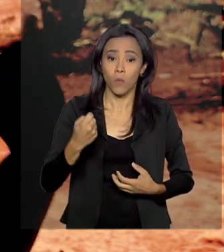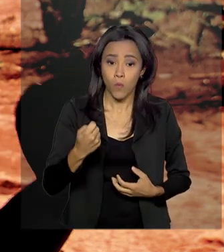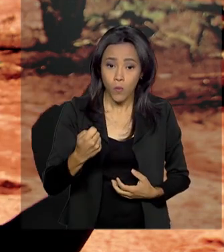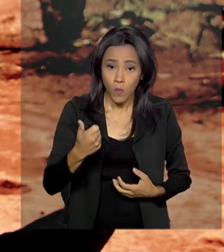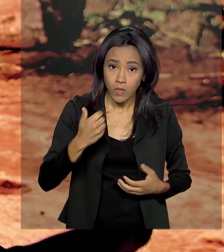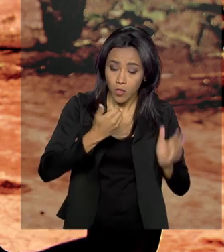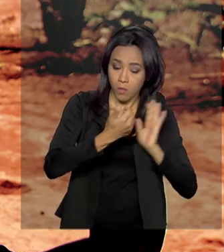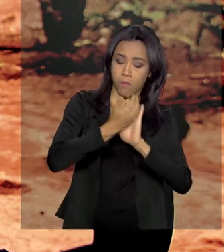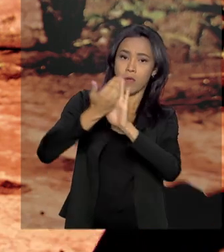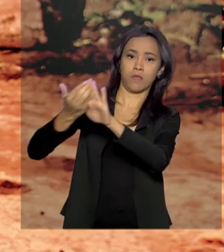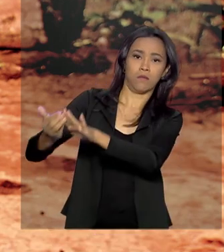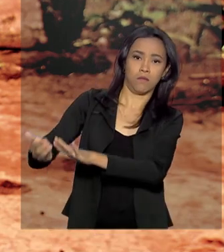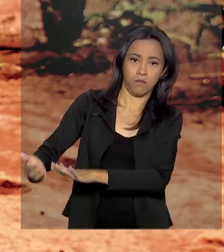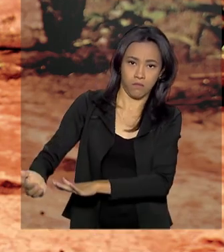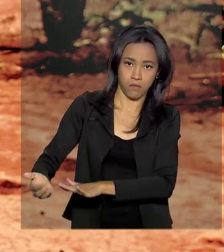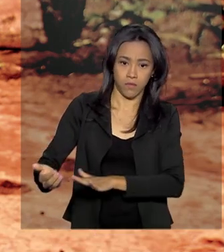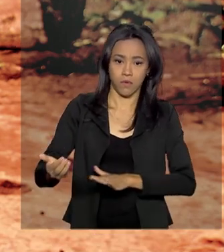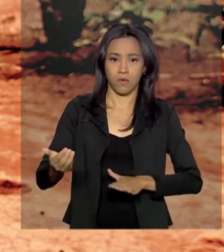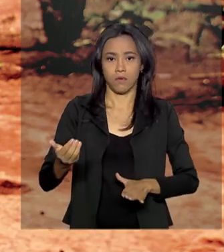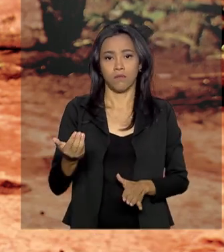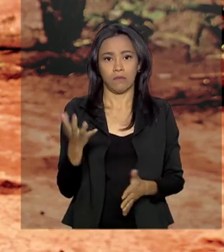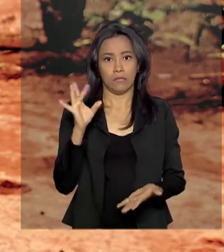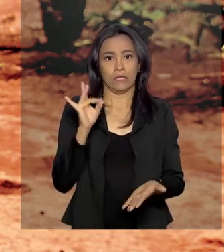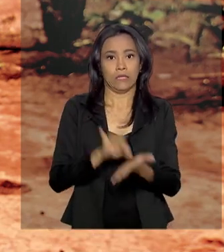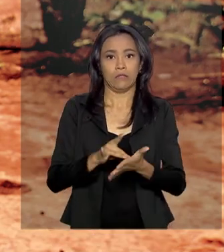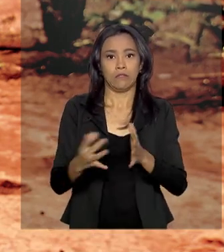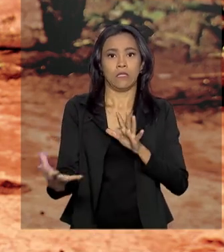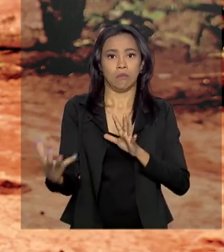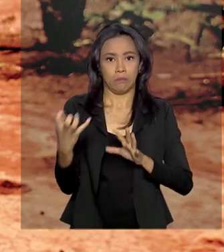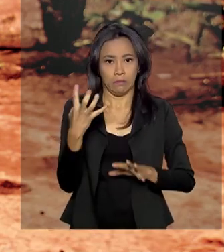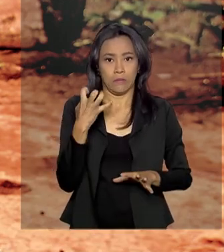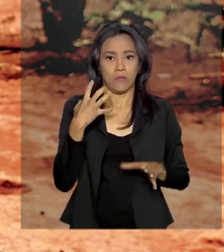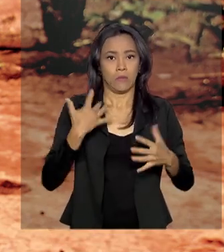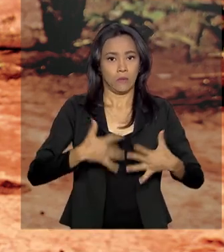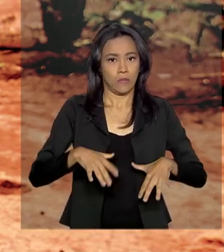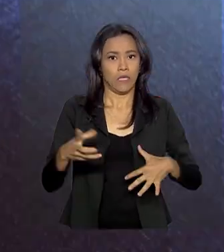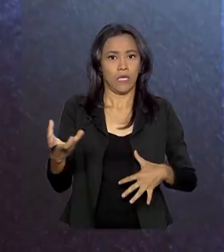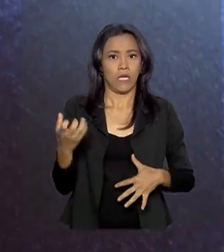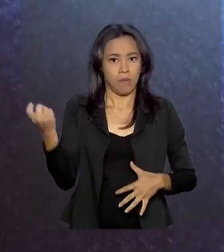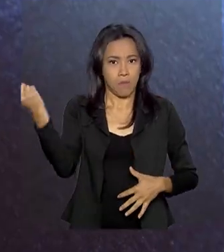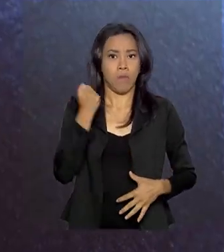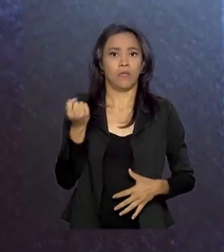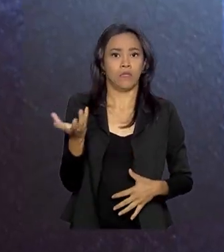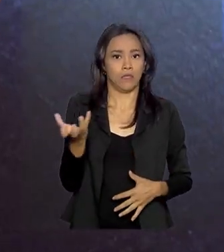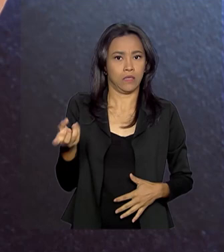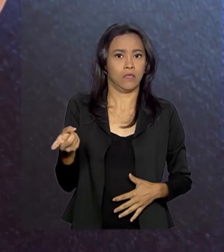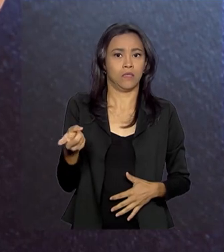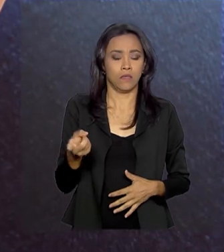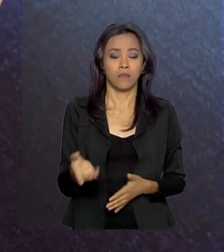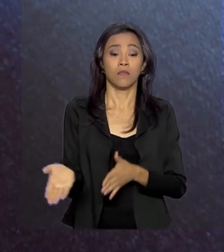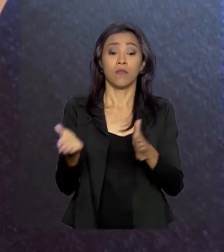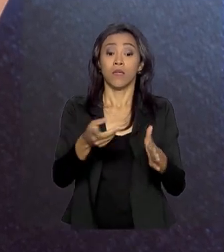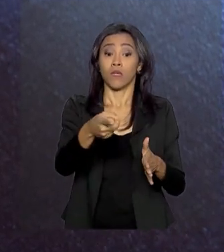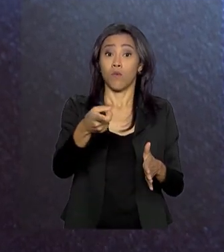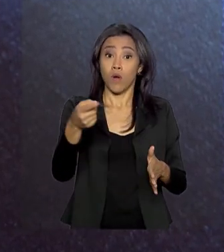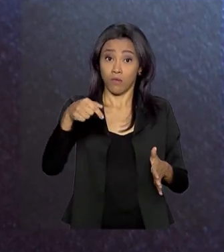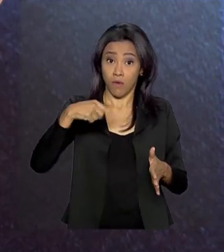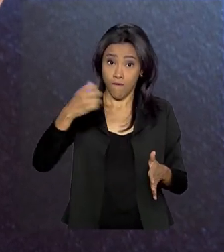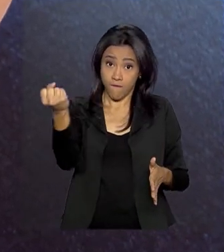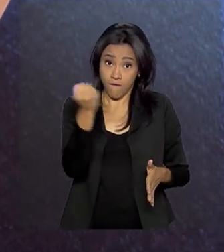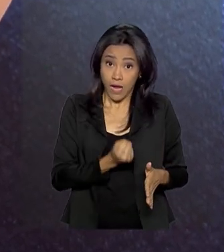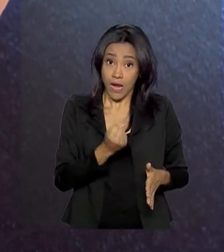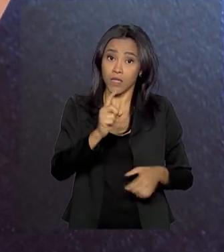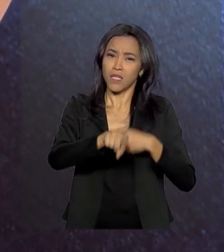passei a mão, que eu vi o sangue, eu falei, nossa, é real, realmente ele quer me matar. Antes da facada no peito, Edilene foi